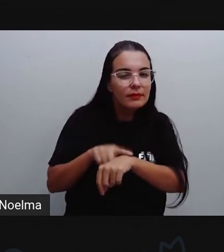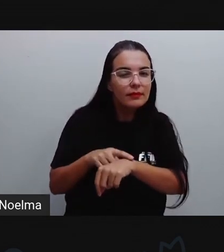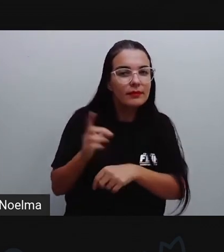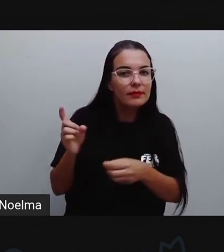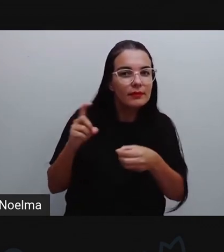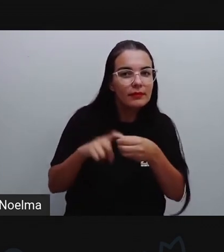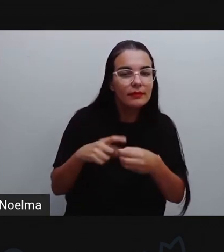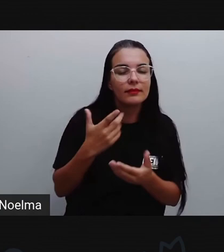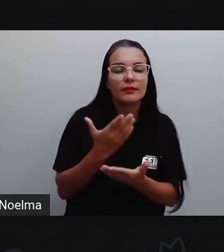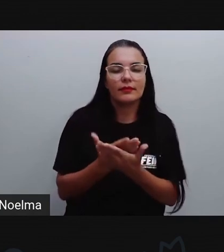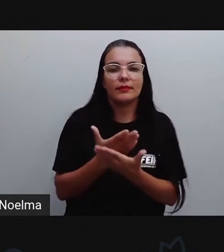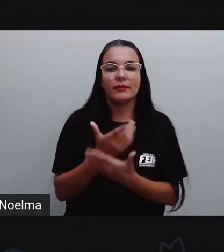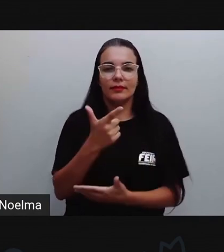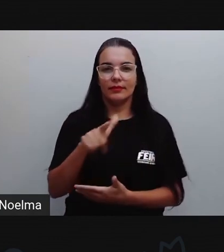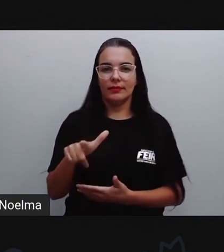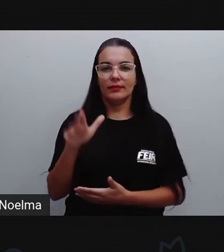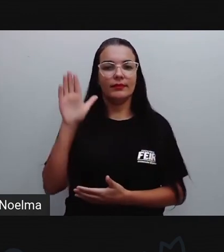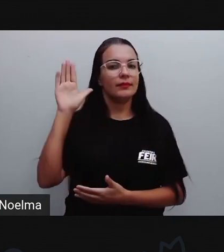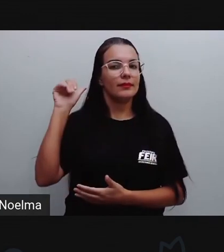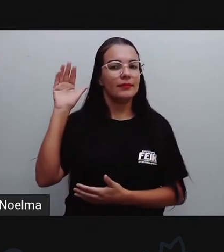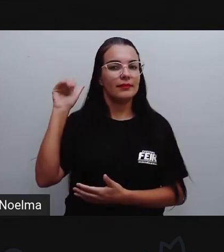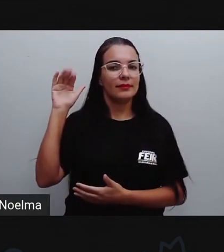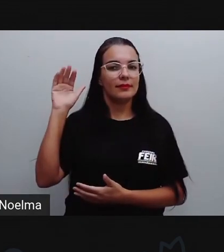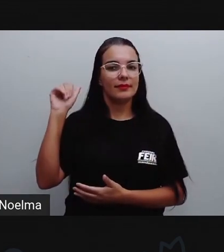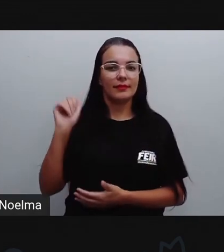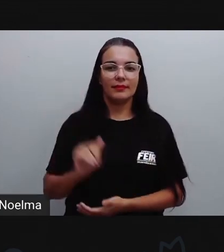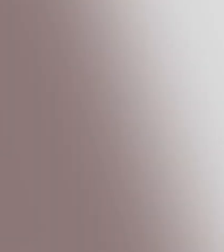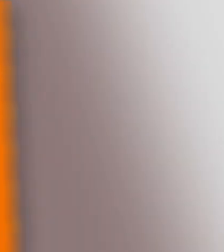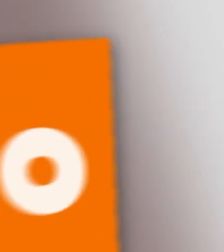pouquinho para mais uma aula. Tchau, tchau.